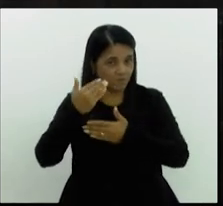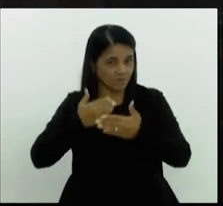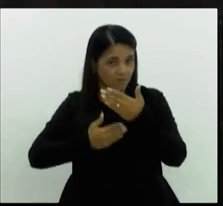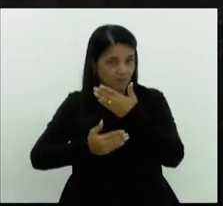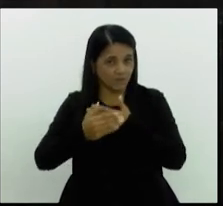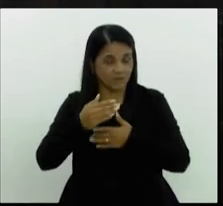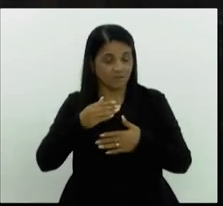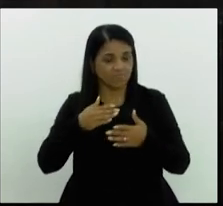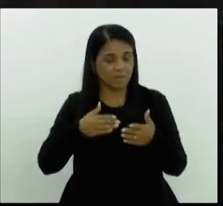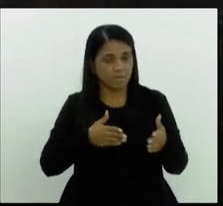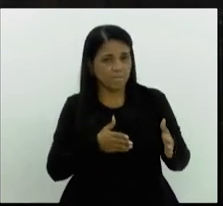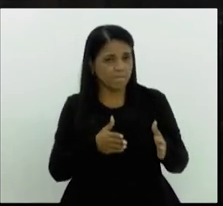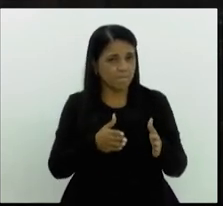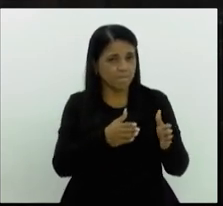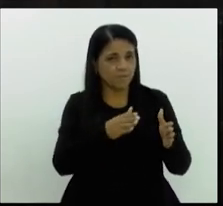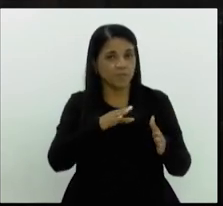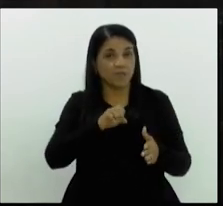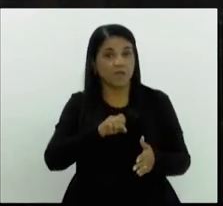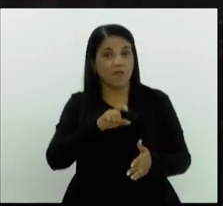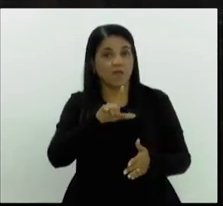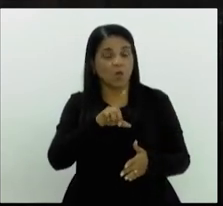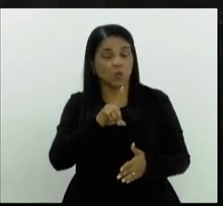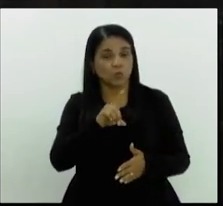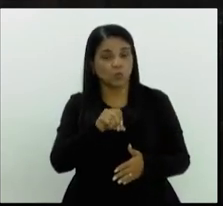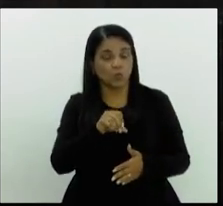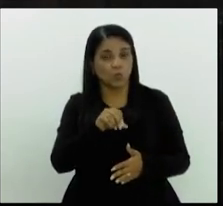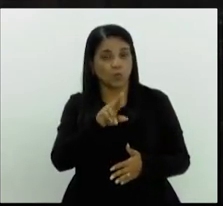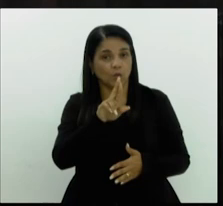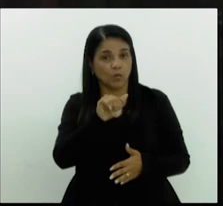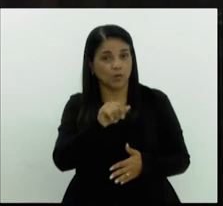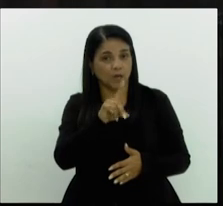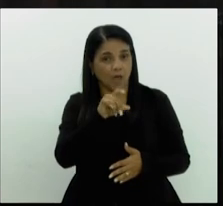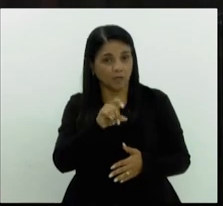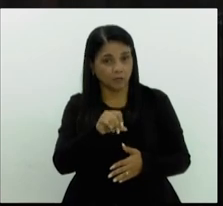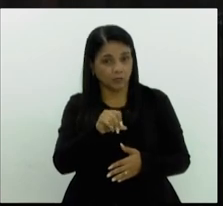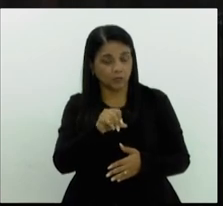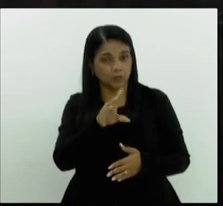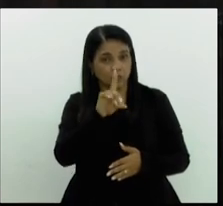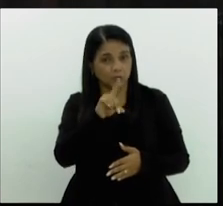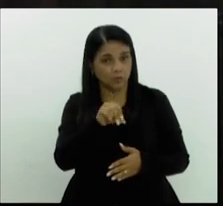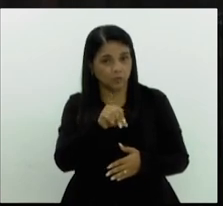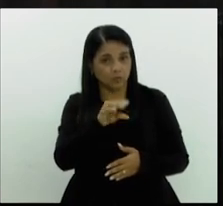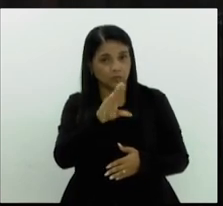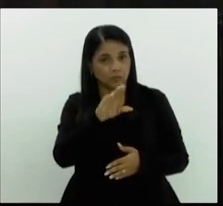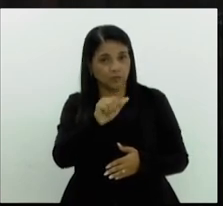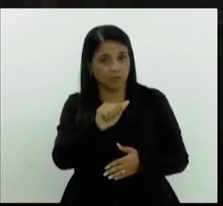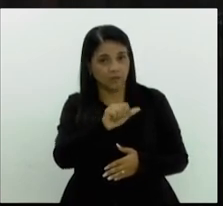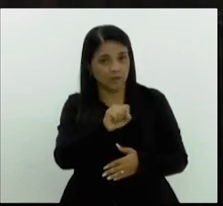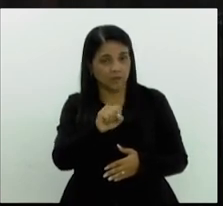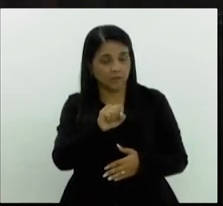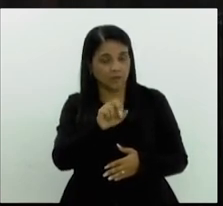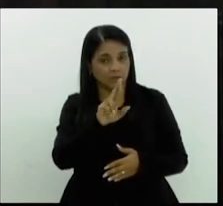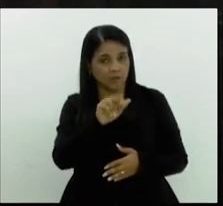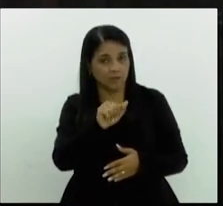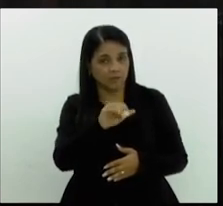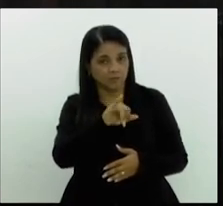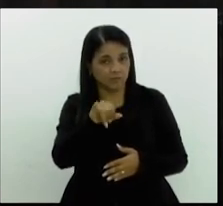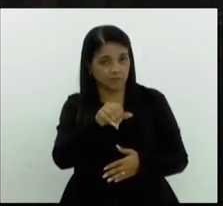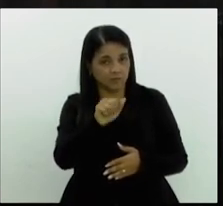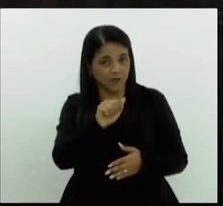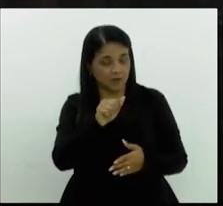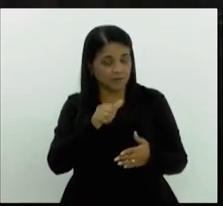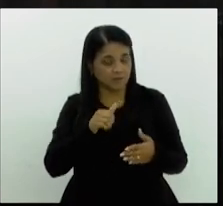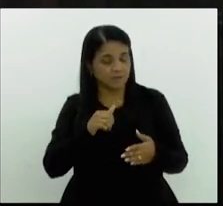Eldorado dos Carajás, pelo município de Eldorado dos Carajás e exatamente na